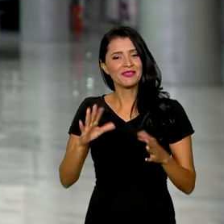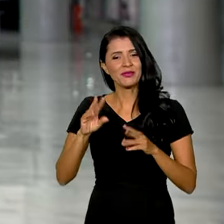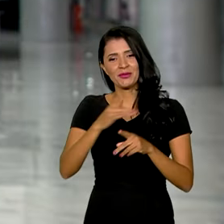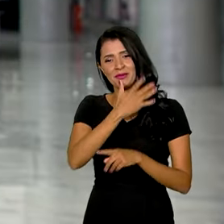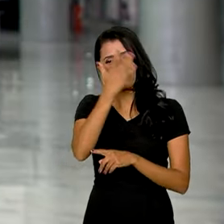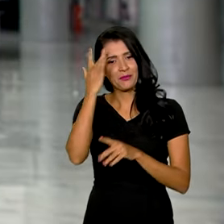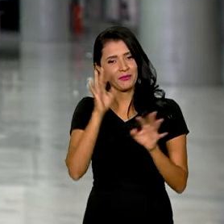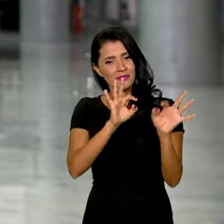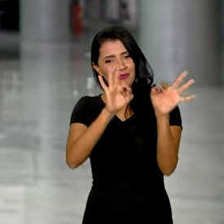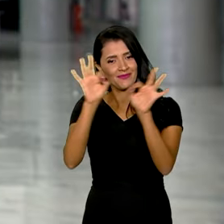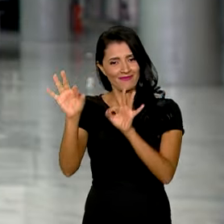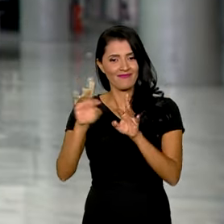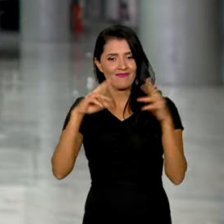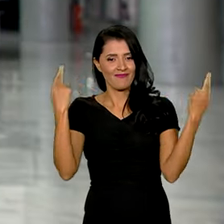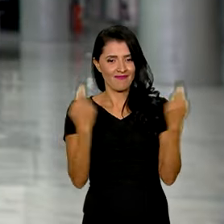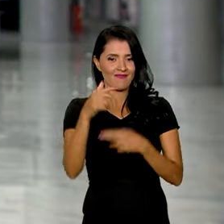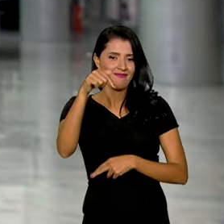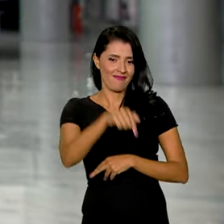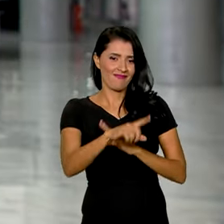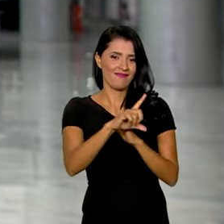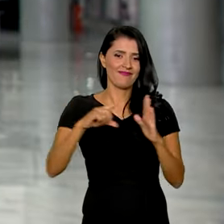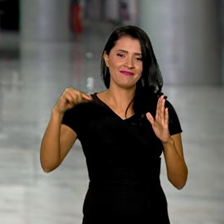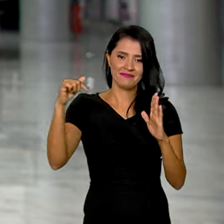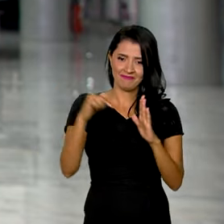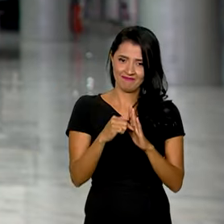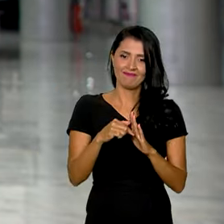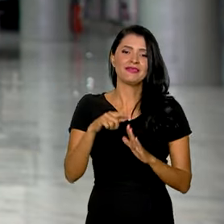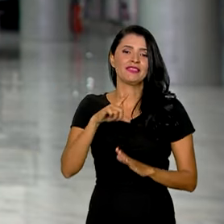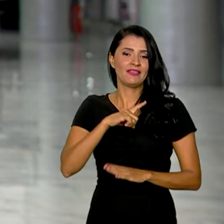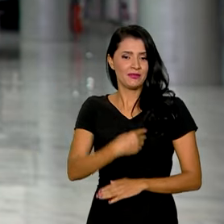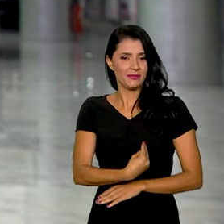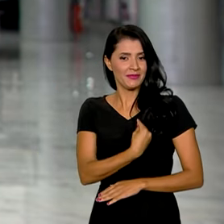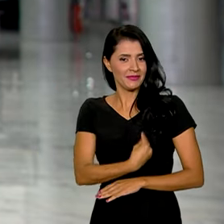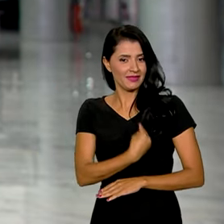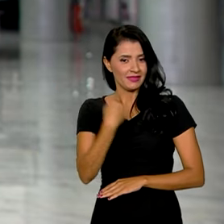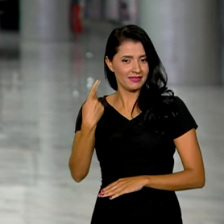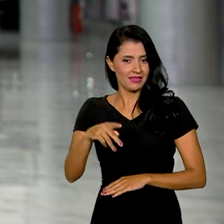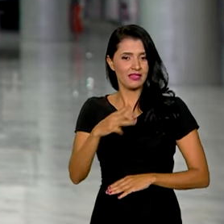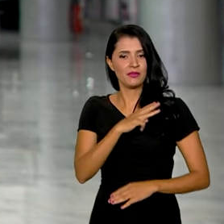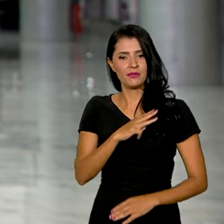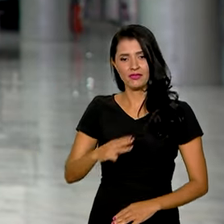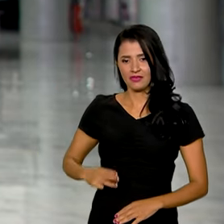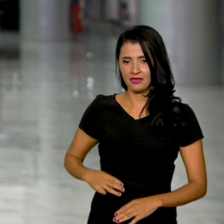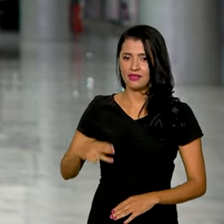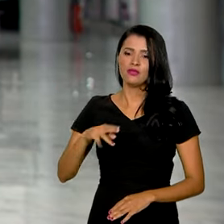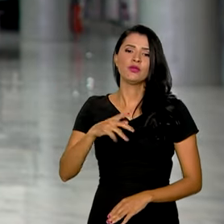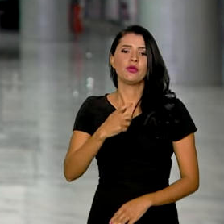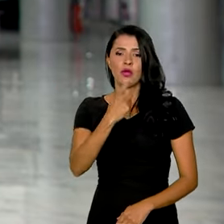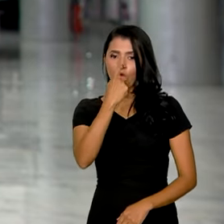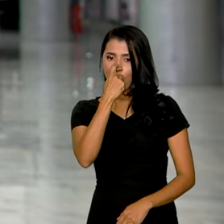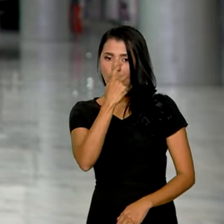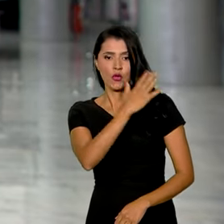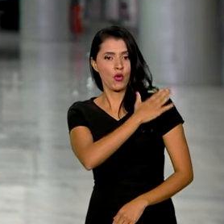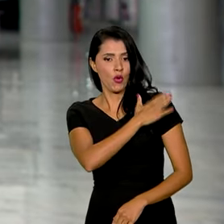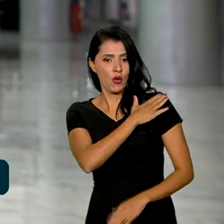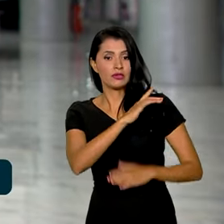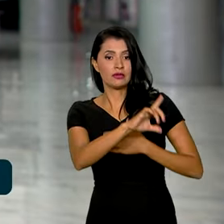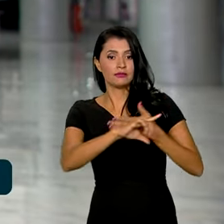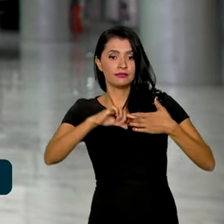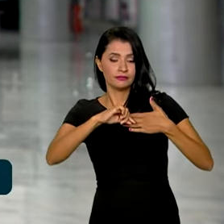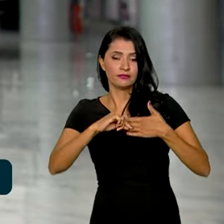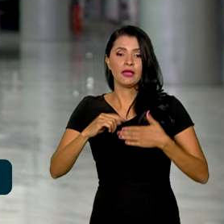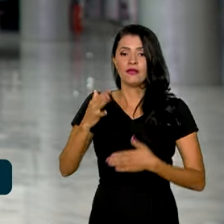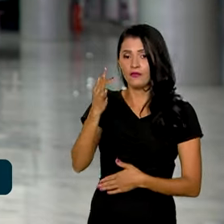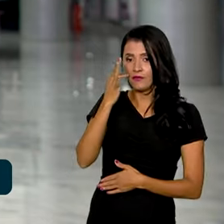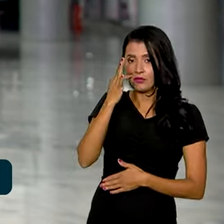acompanham. Olha, a reunião aqui no Palácio do Planalto contou com a presença dos ministros Rui Costa, da Casa Civil, Flávio